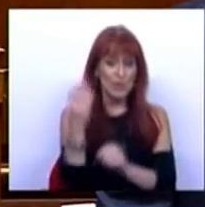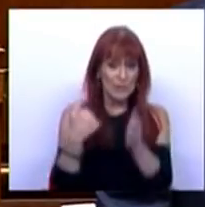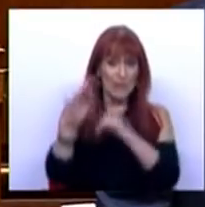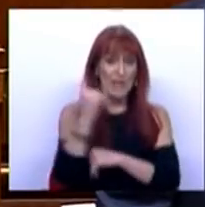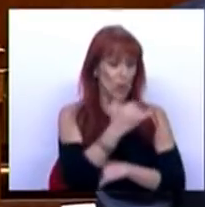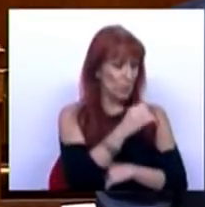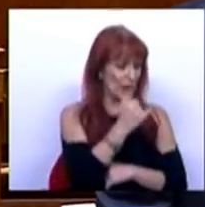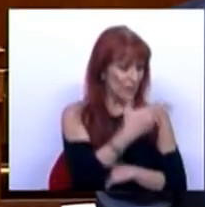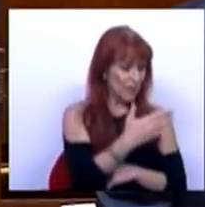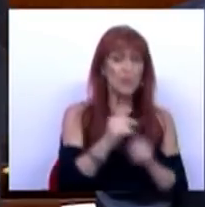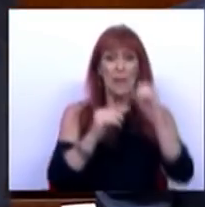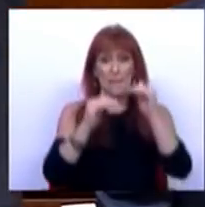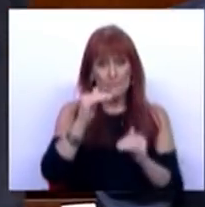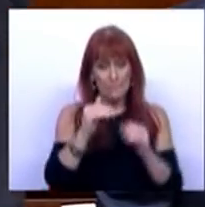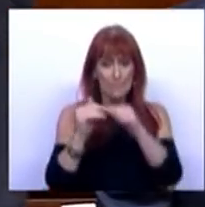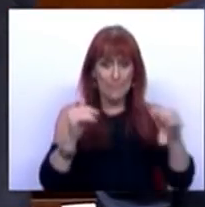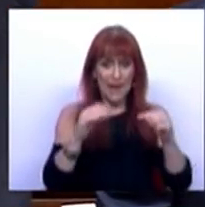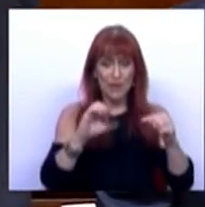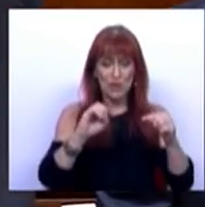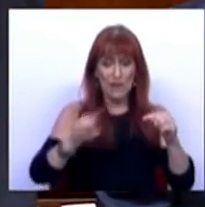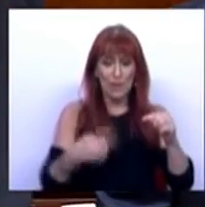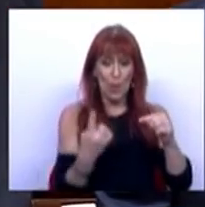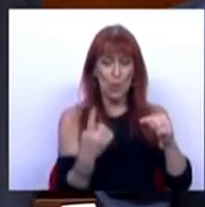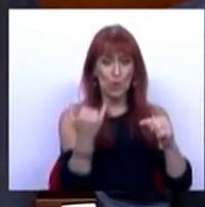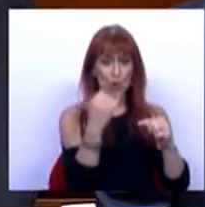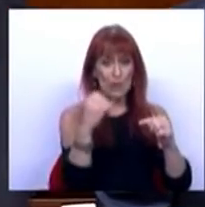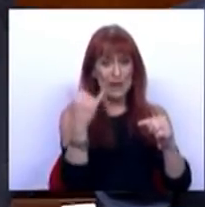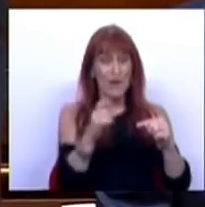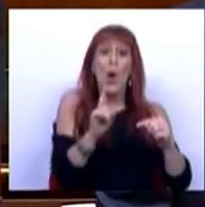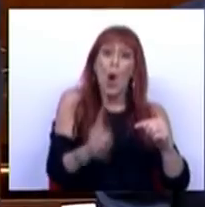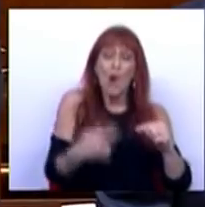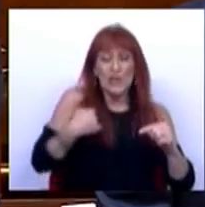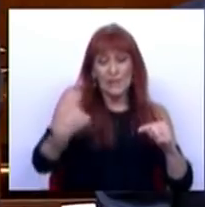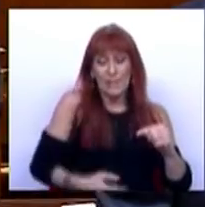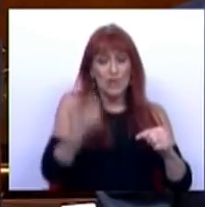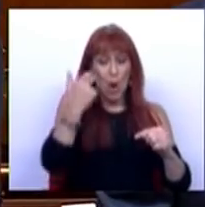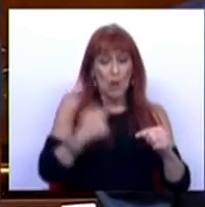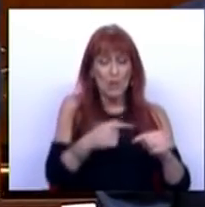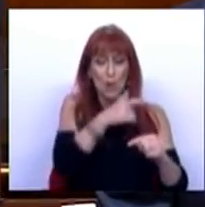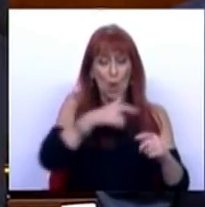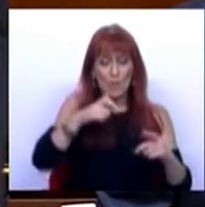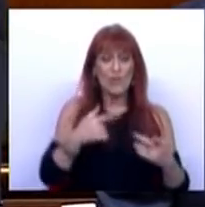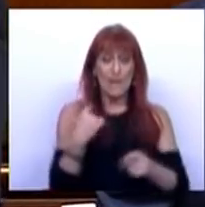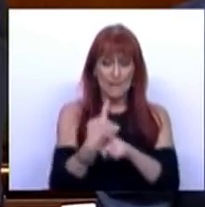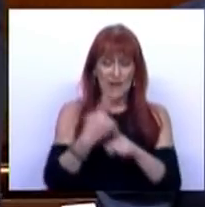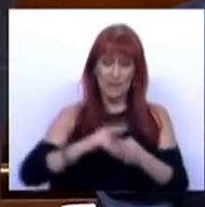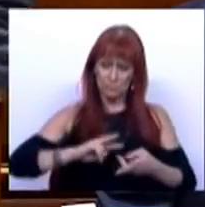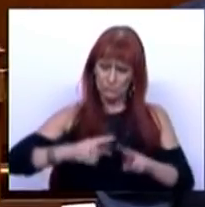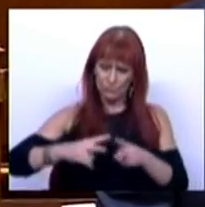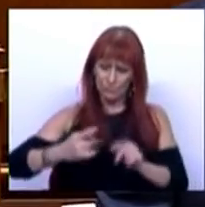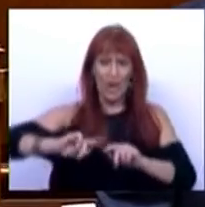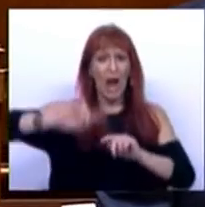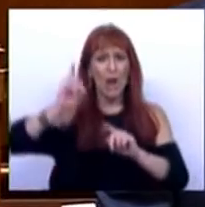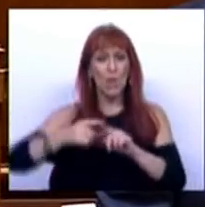2021 menos o 0,1% de 2020. É aquilo que temos honrado o compromisso, é manter a atualização